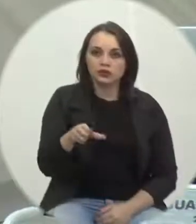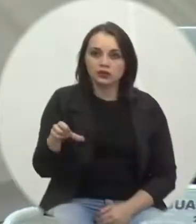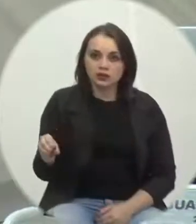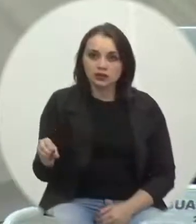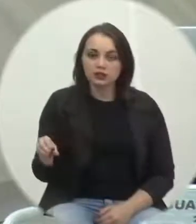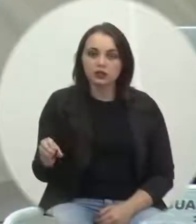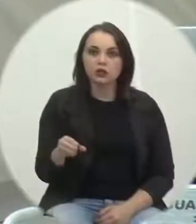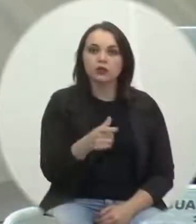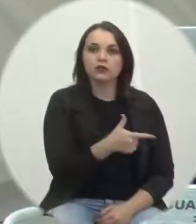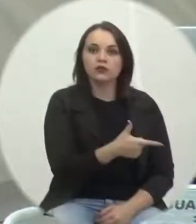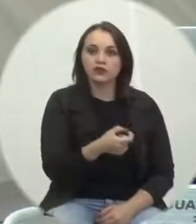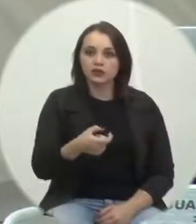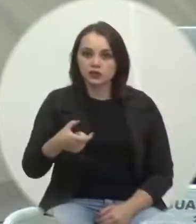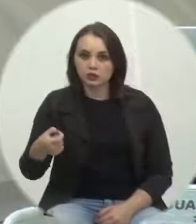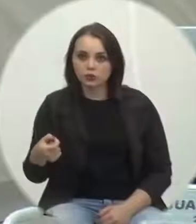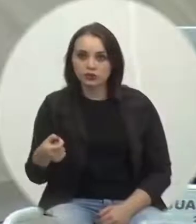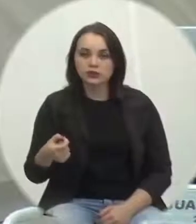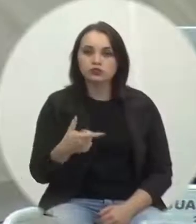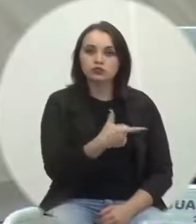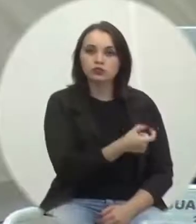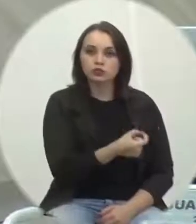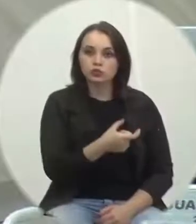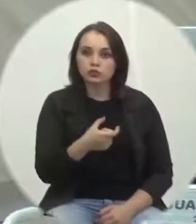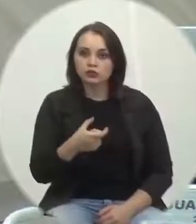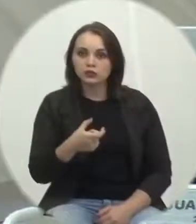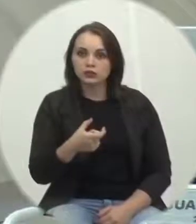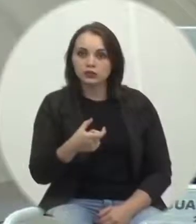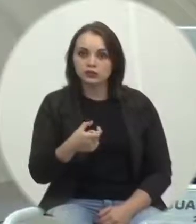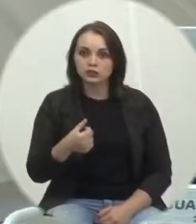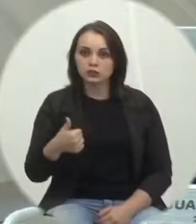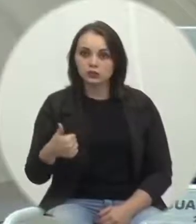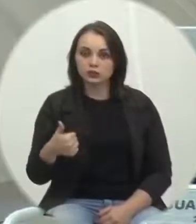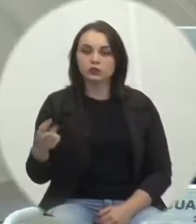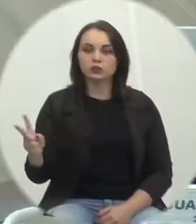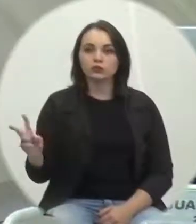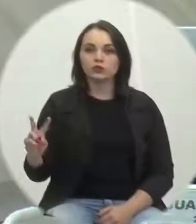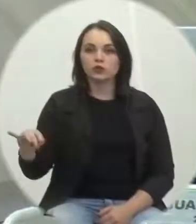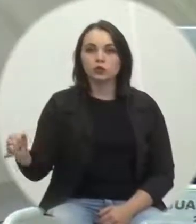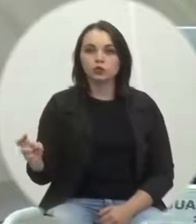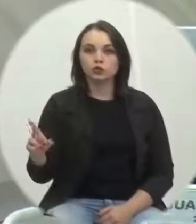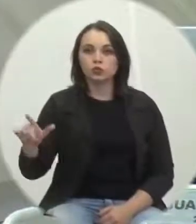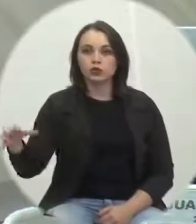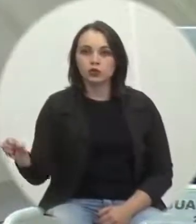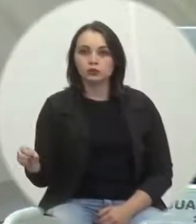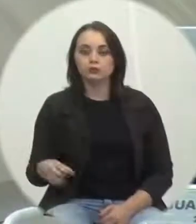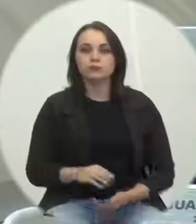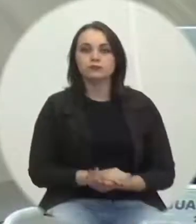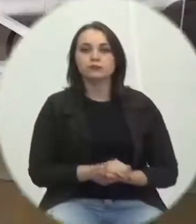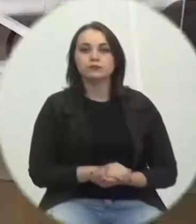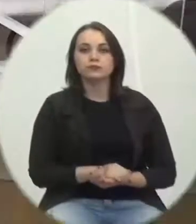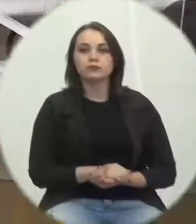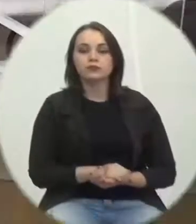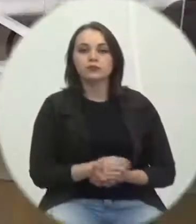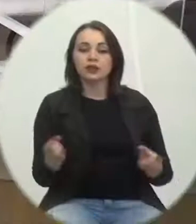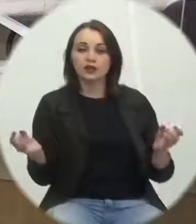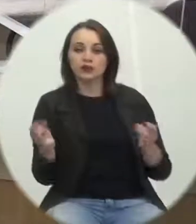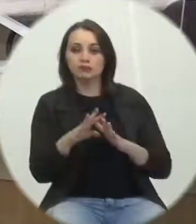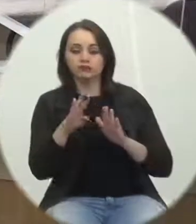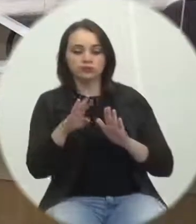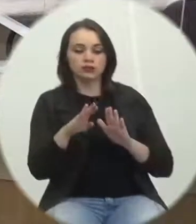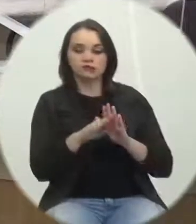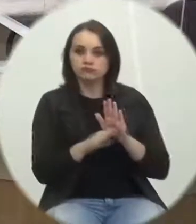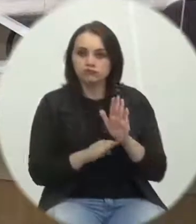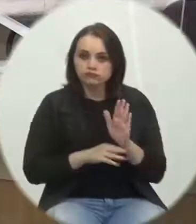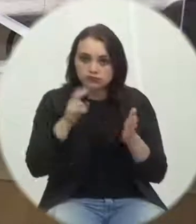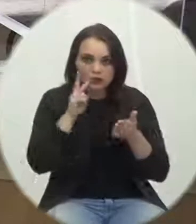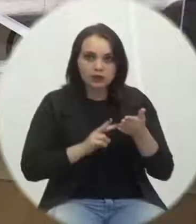21, 221, 201, 21, de autoria do vereador Júlio Kaminski. Terminado o expediente, passamos para